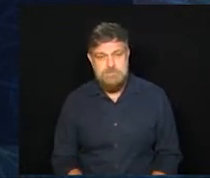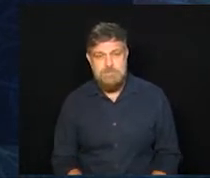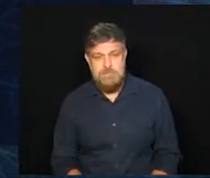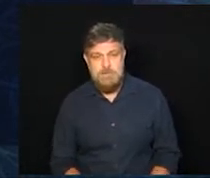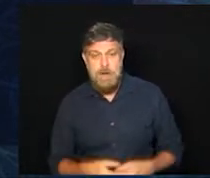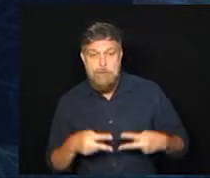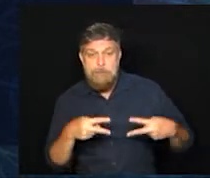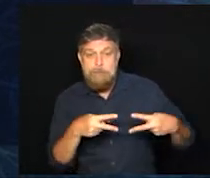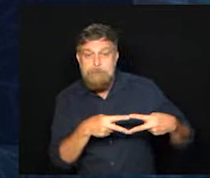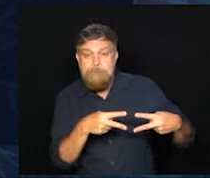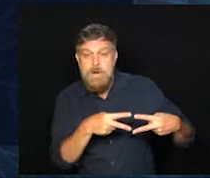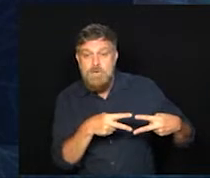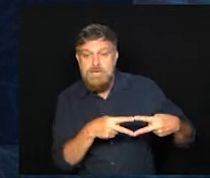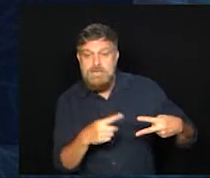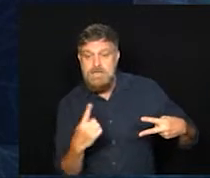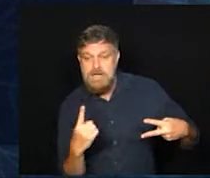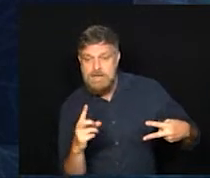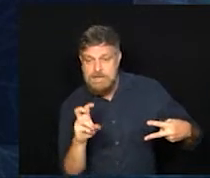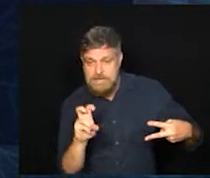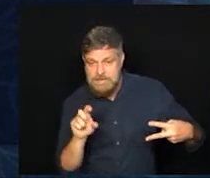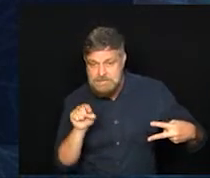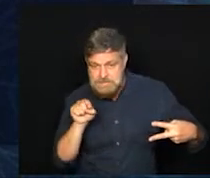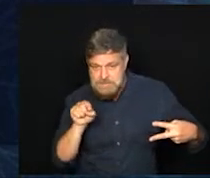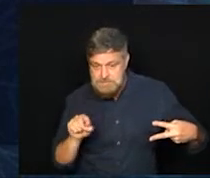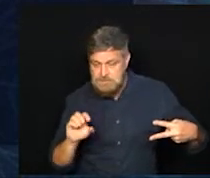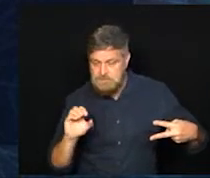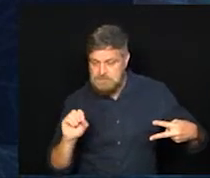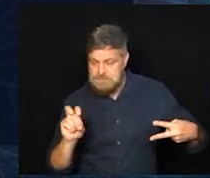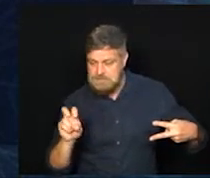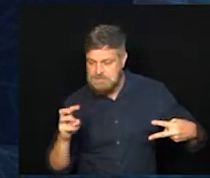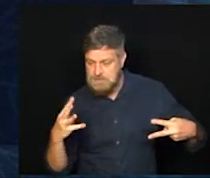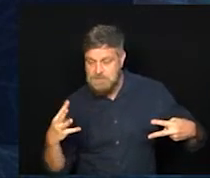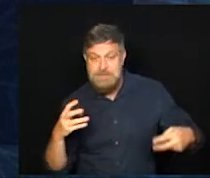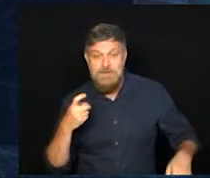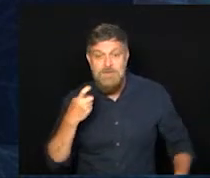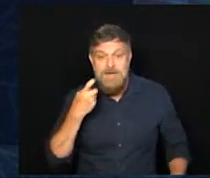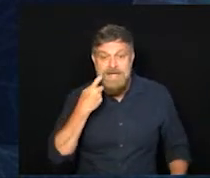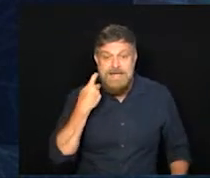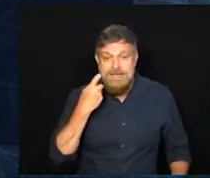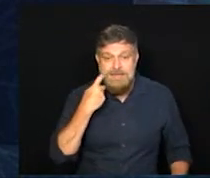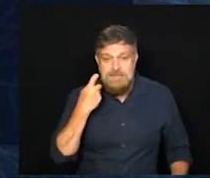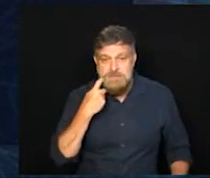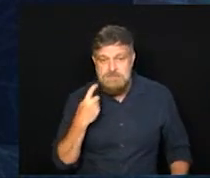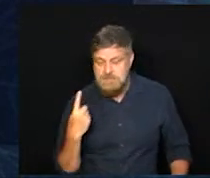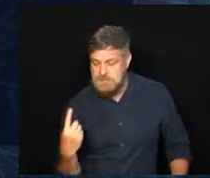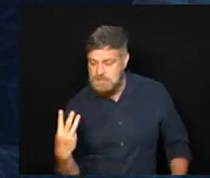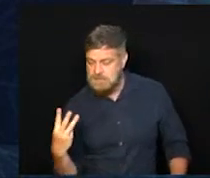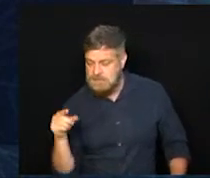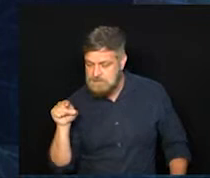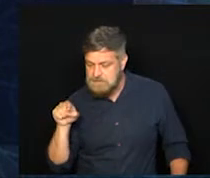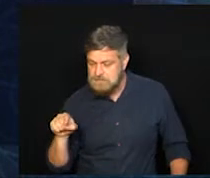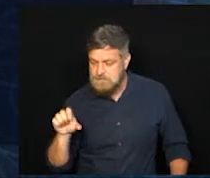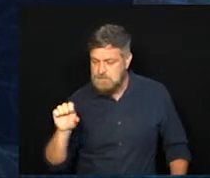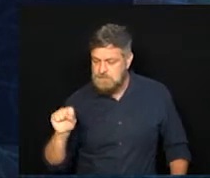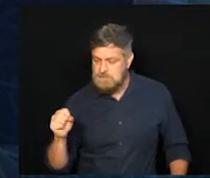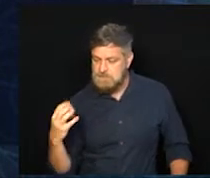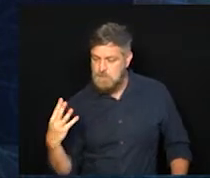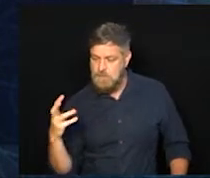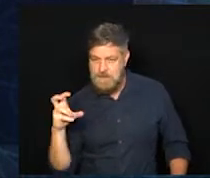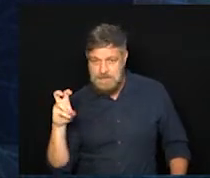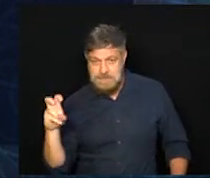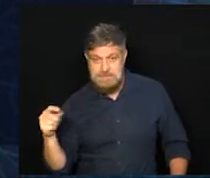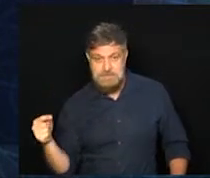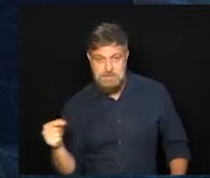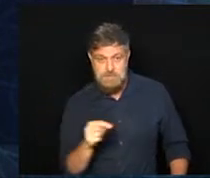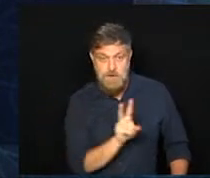Paulínia tem 15.054, Itatiba 13.845, Valinhos 13